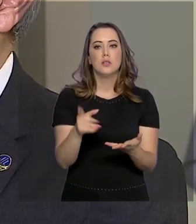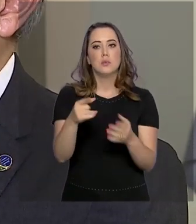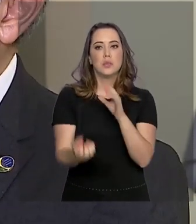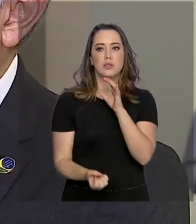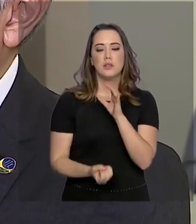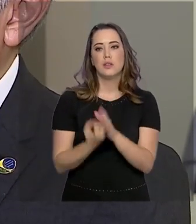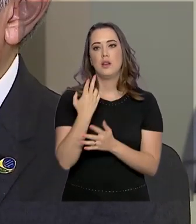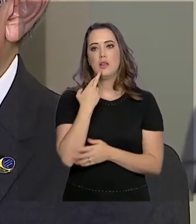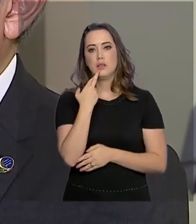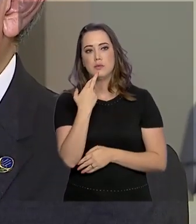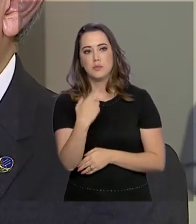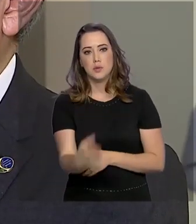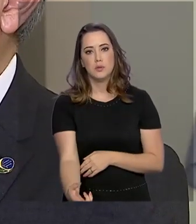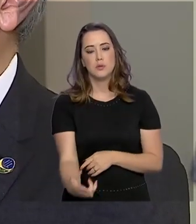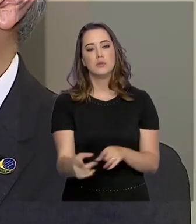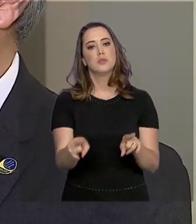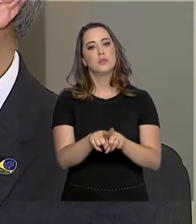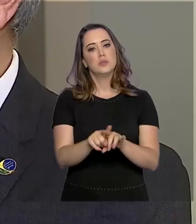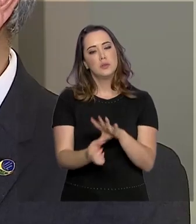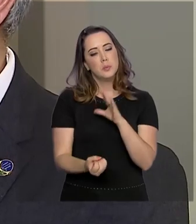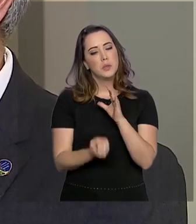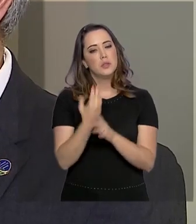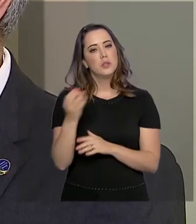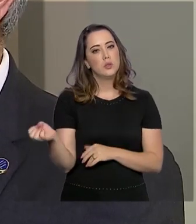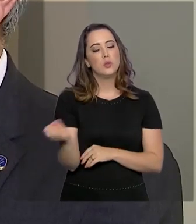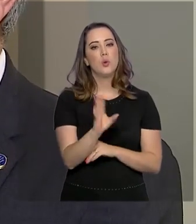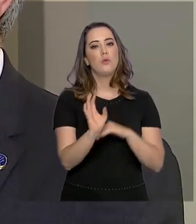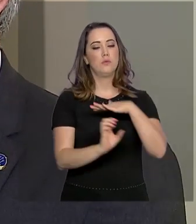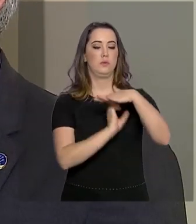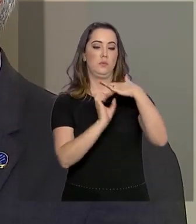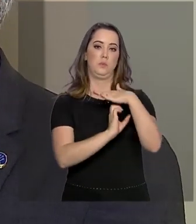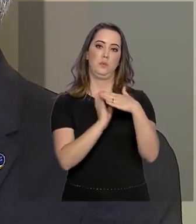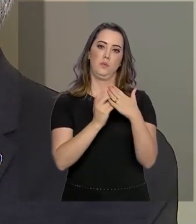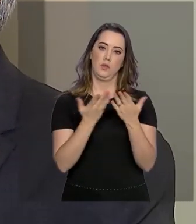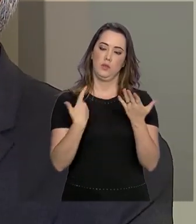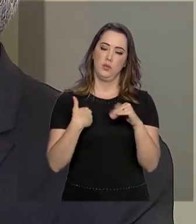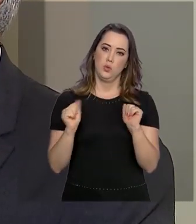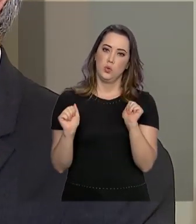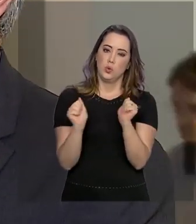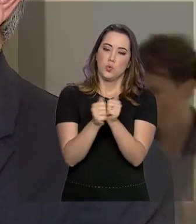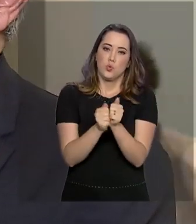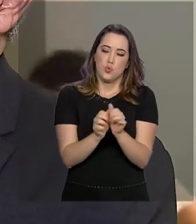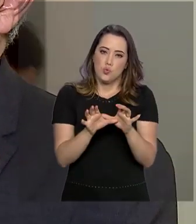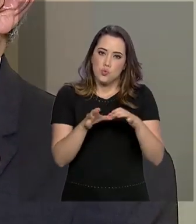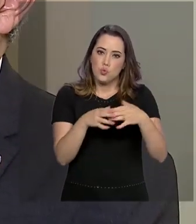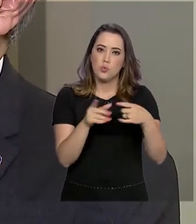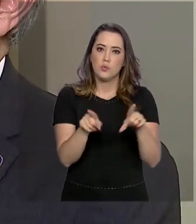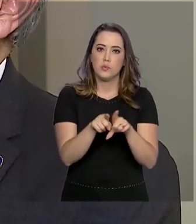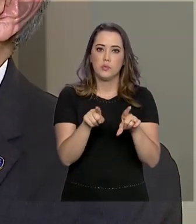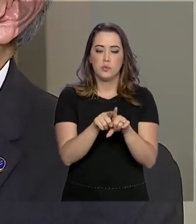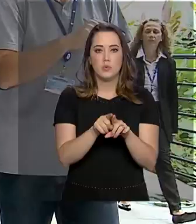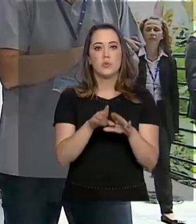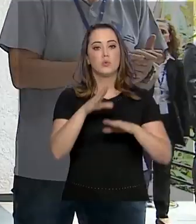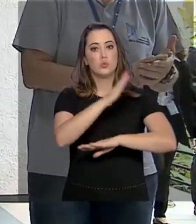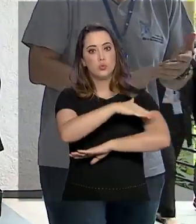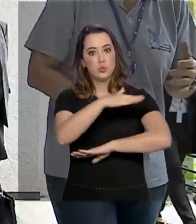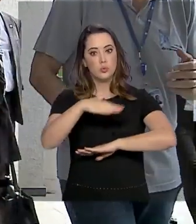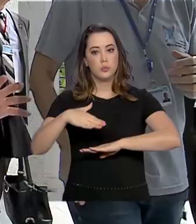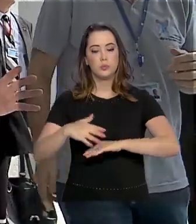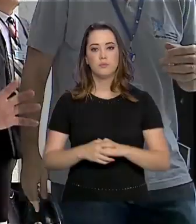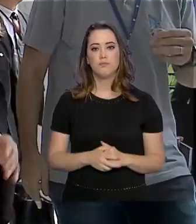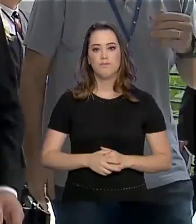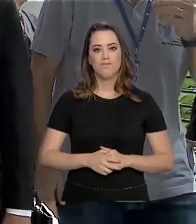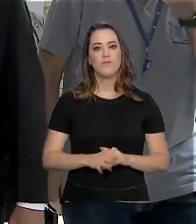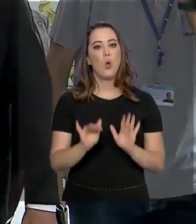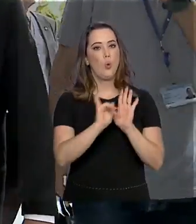gerar soluções e criar novas startups ao redor, vamos chamar assim, de Brumadinho. A chamada